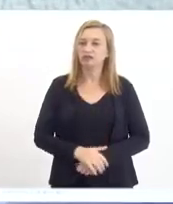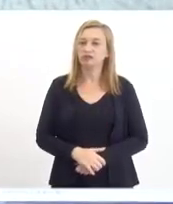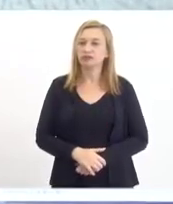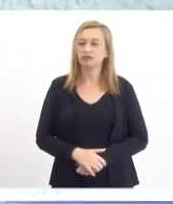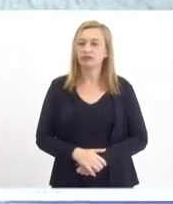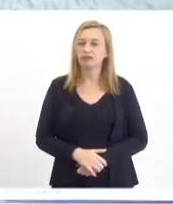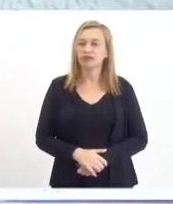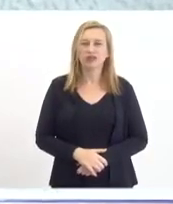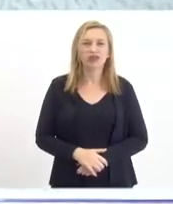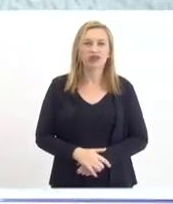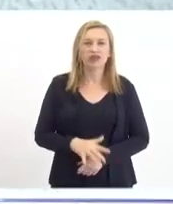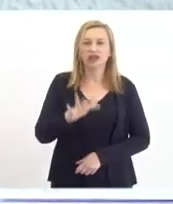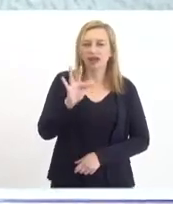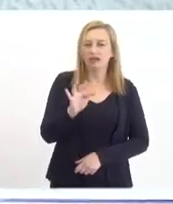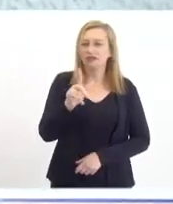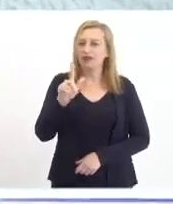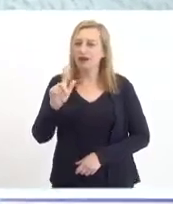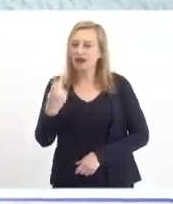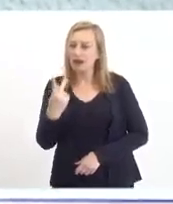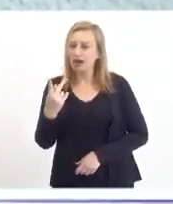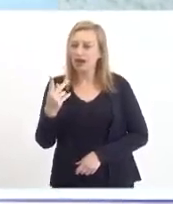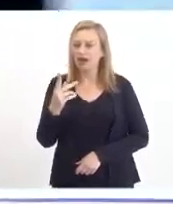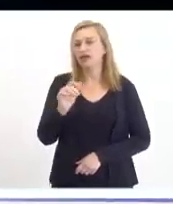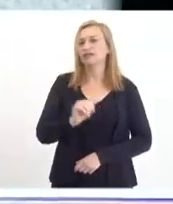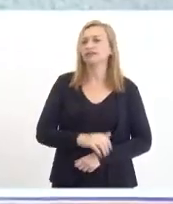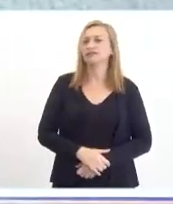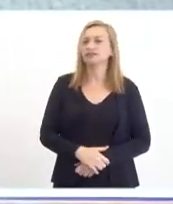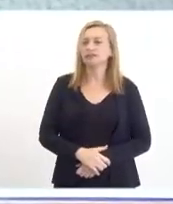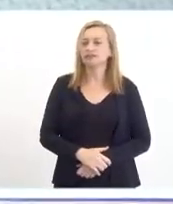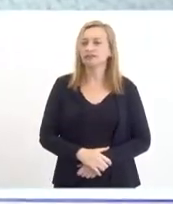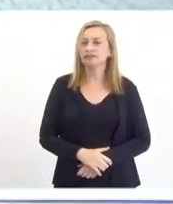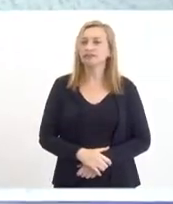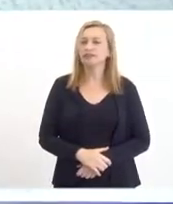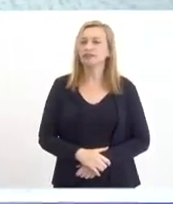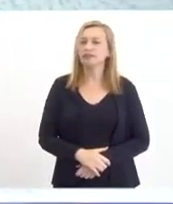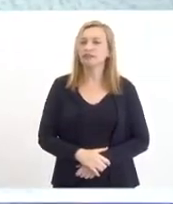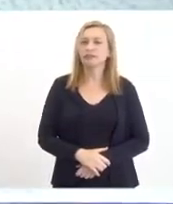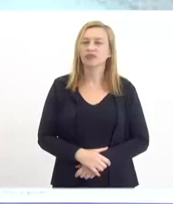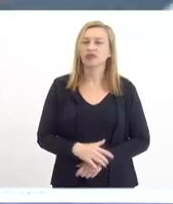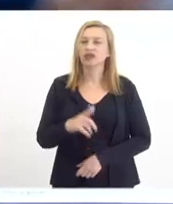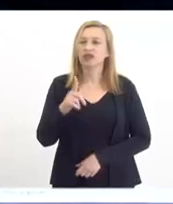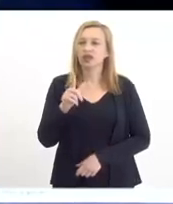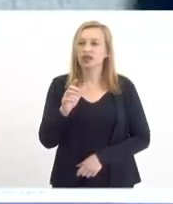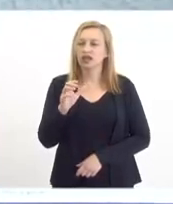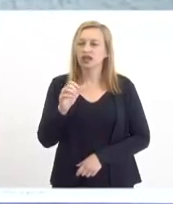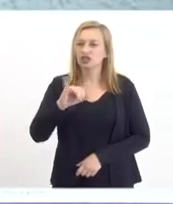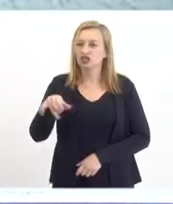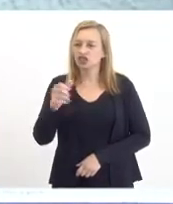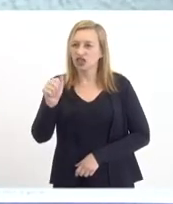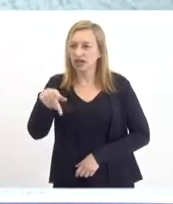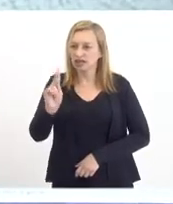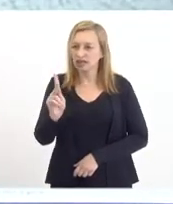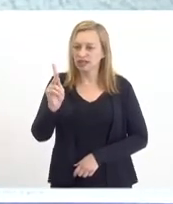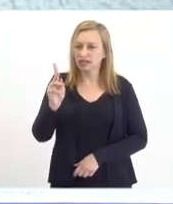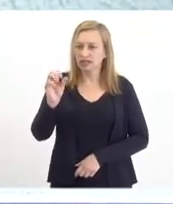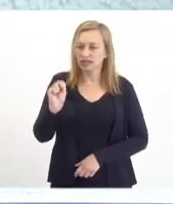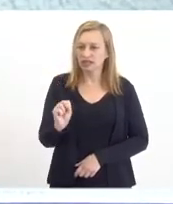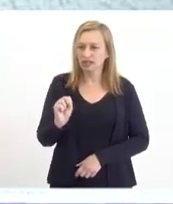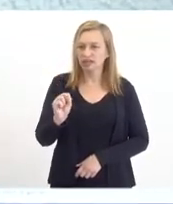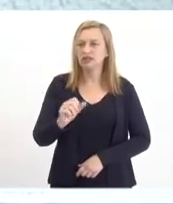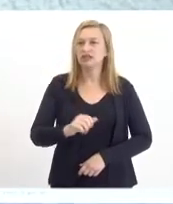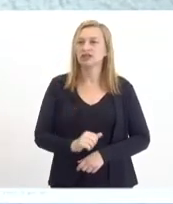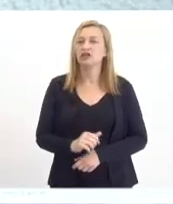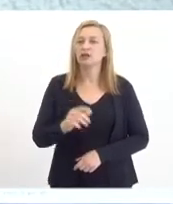da FH Fujimoto, saudar Jacques Fernandes, da Asal Arquitetura e